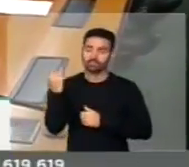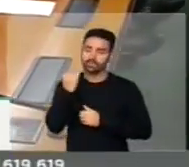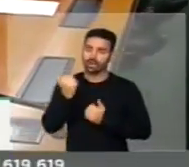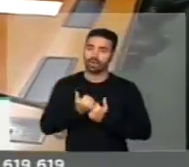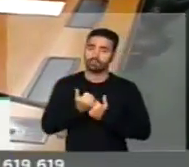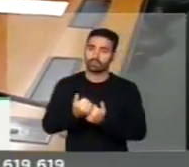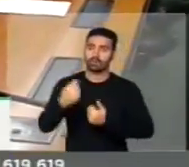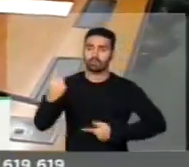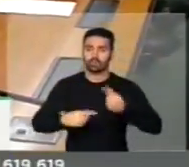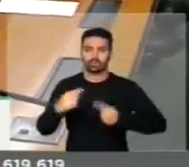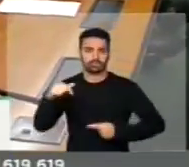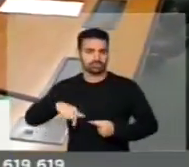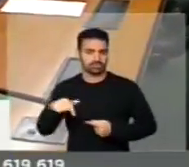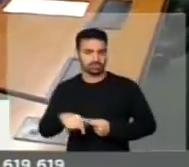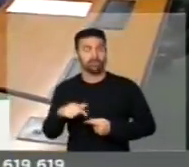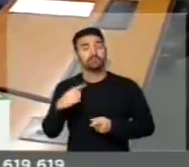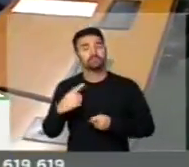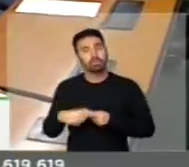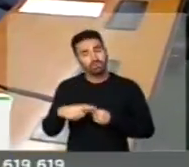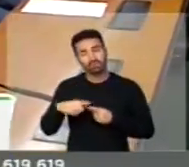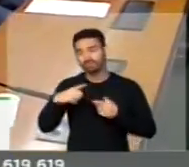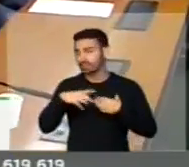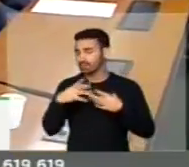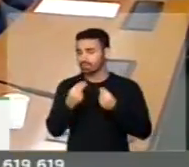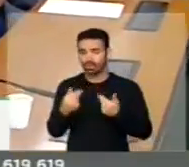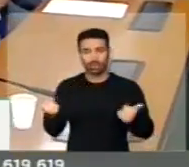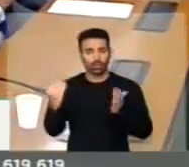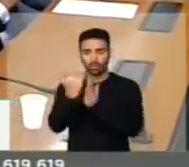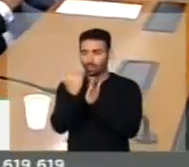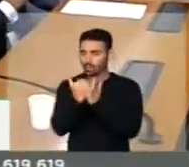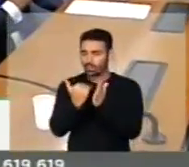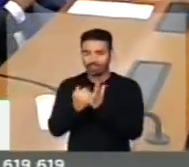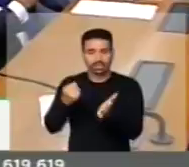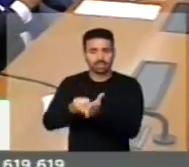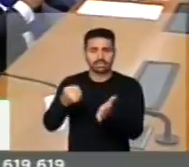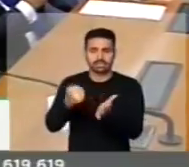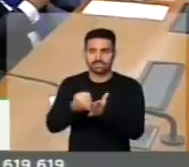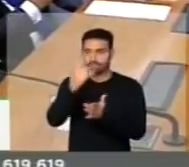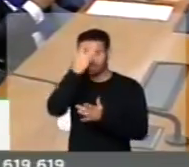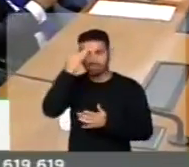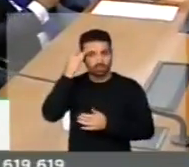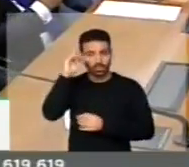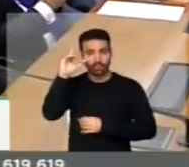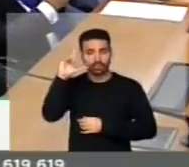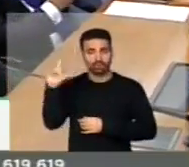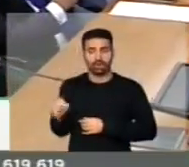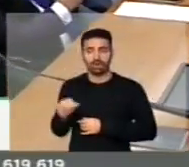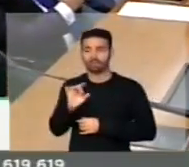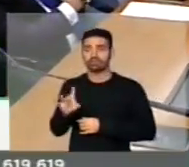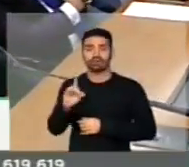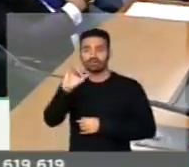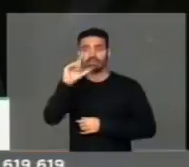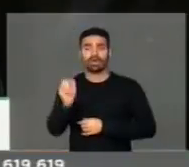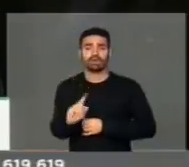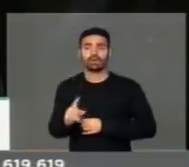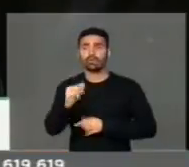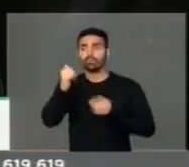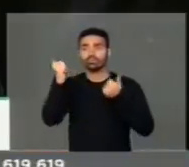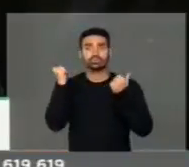local. Porque aqui são muitas as exigências que os italianos, e não só os italianos, todos os estrangeiros,